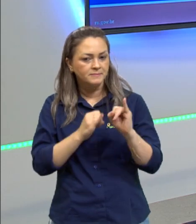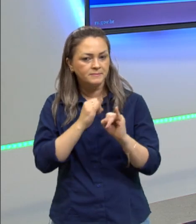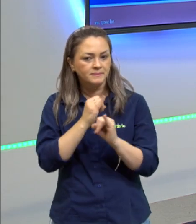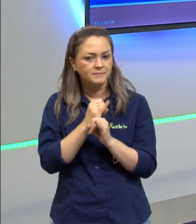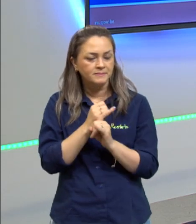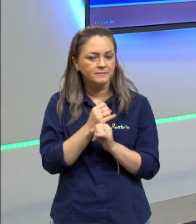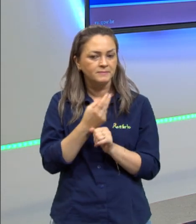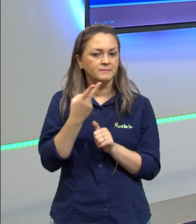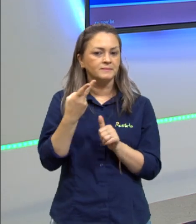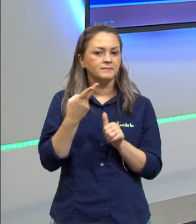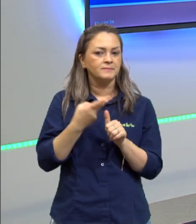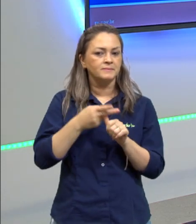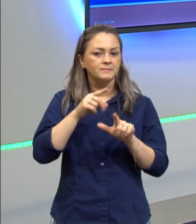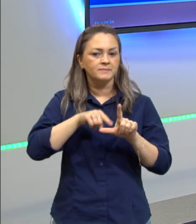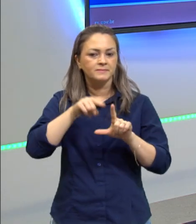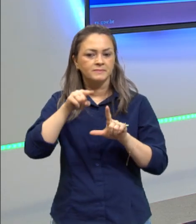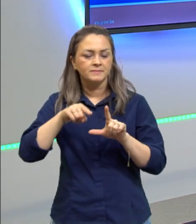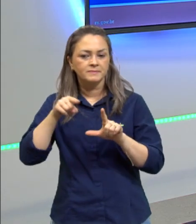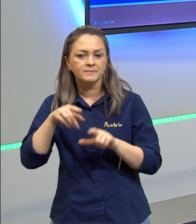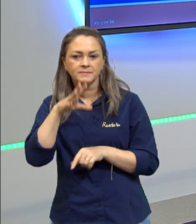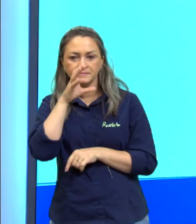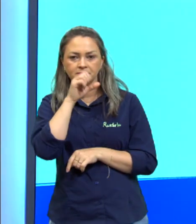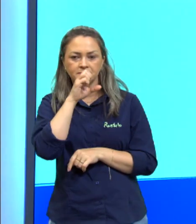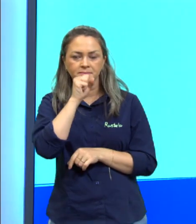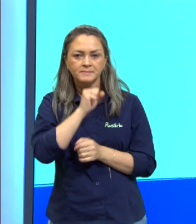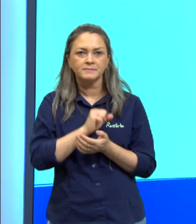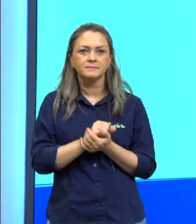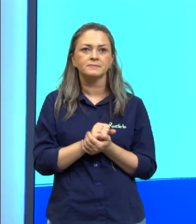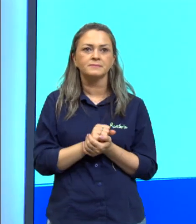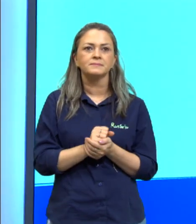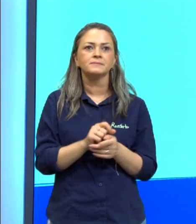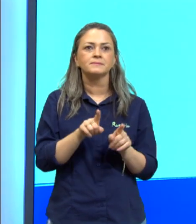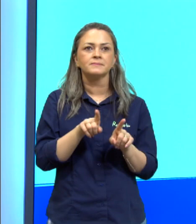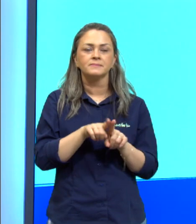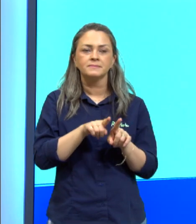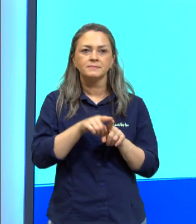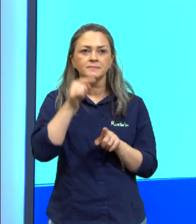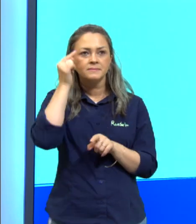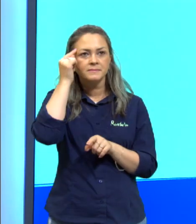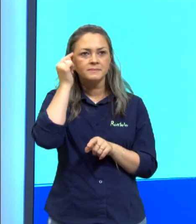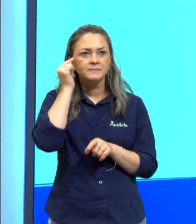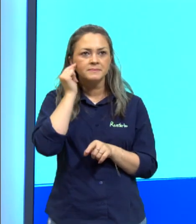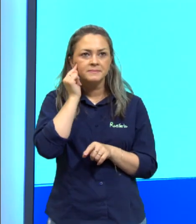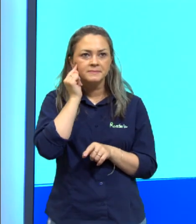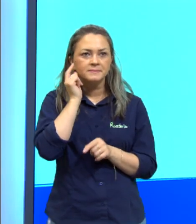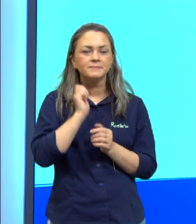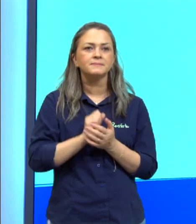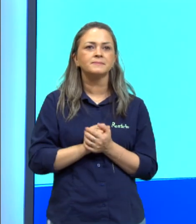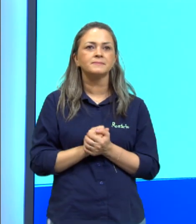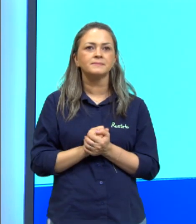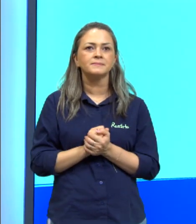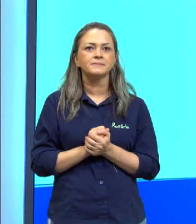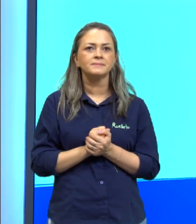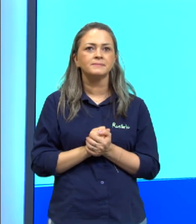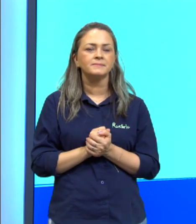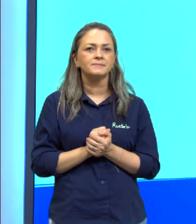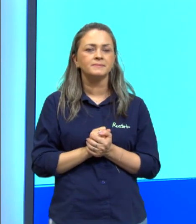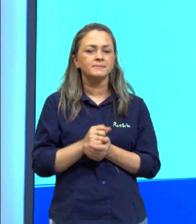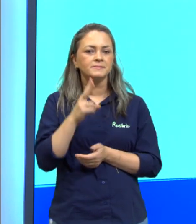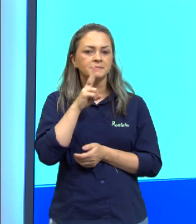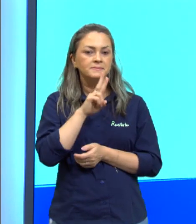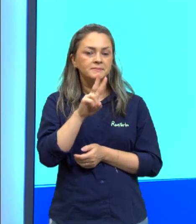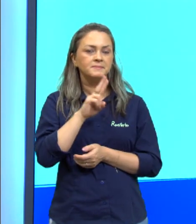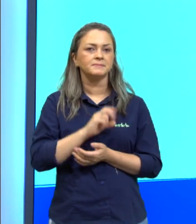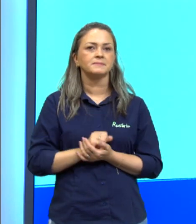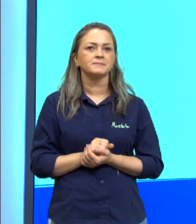gráfico, o tempo de acesso no sábado, que também está em minutos. Então, vamos verificar